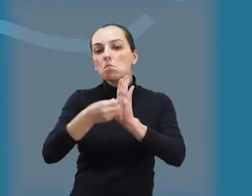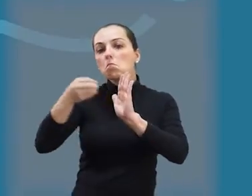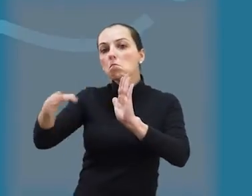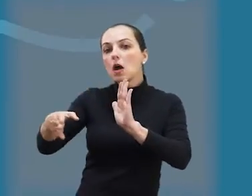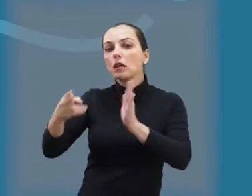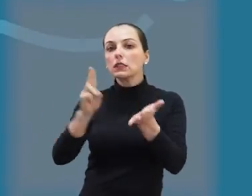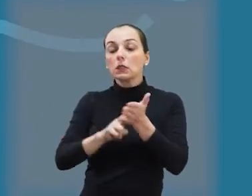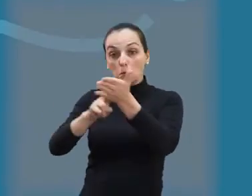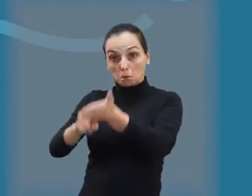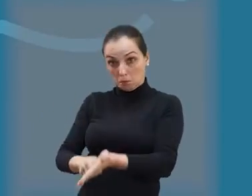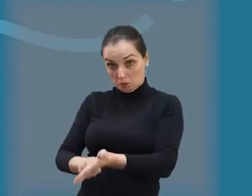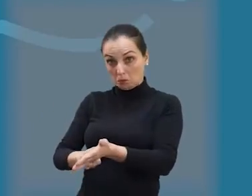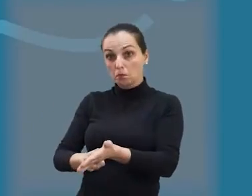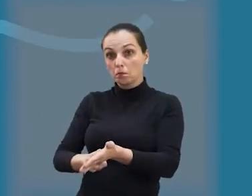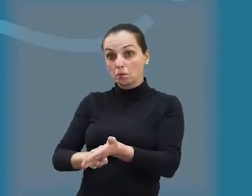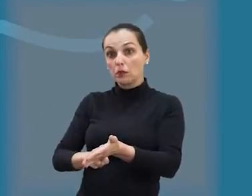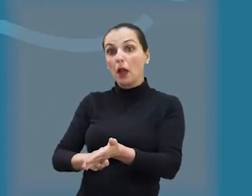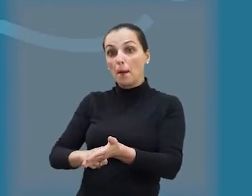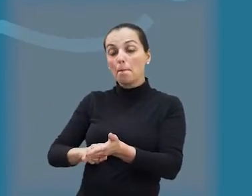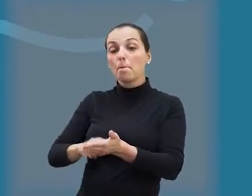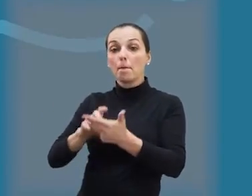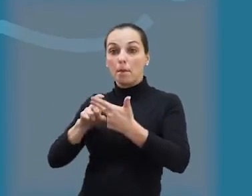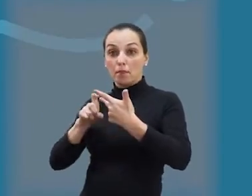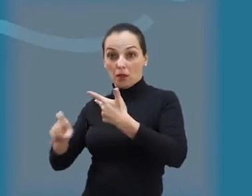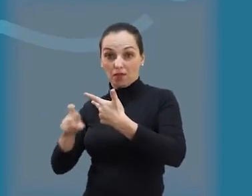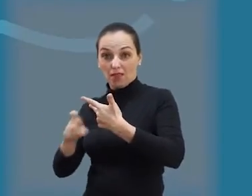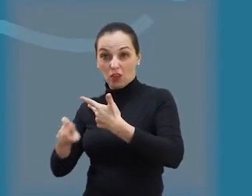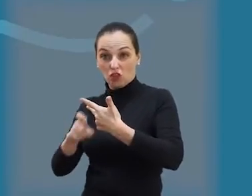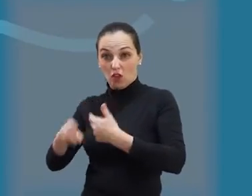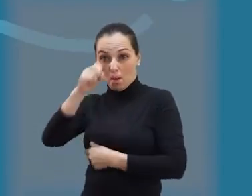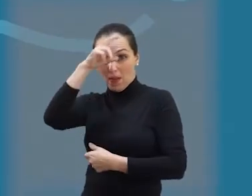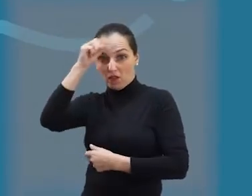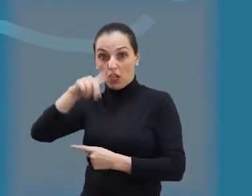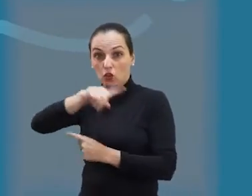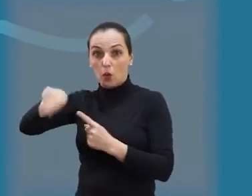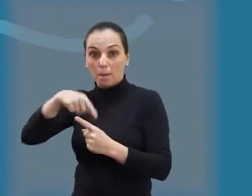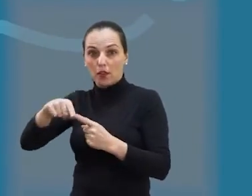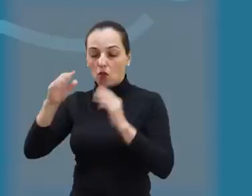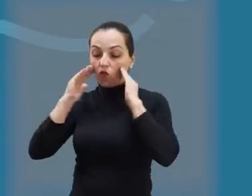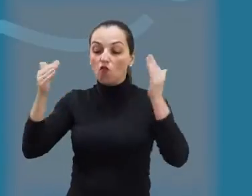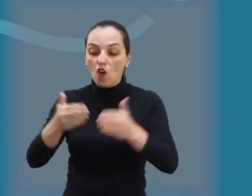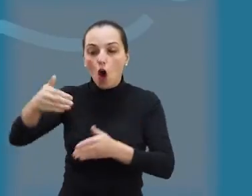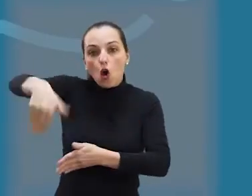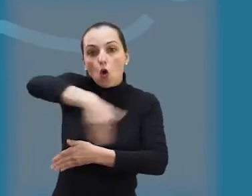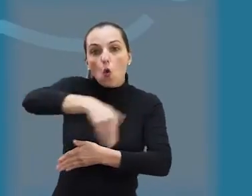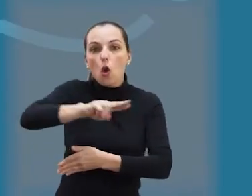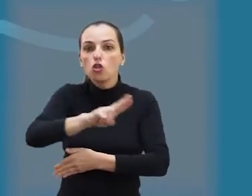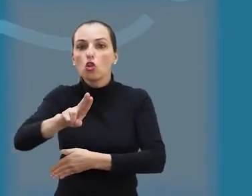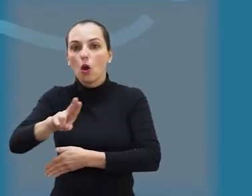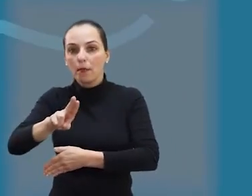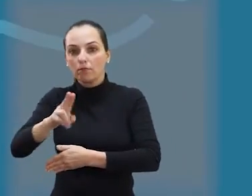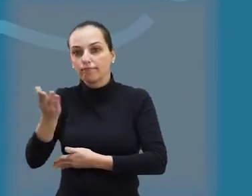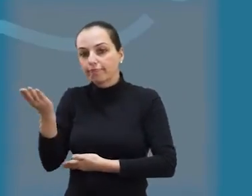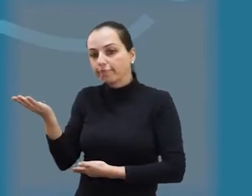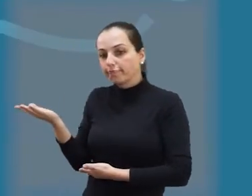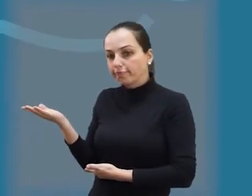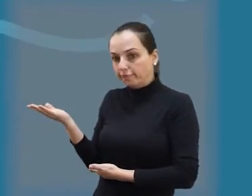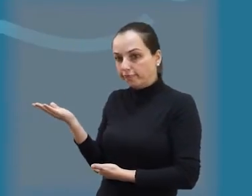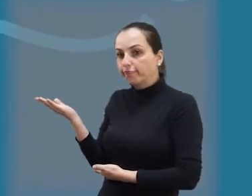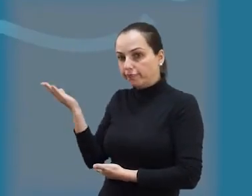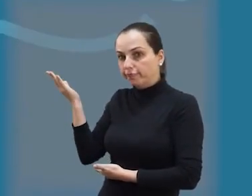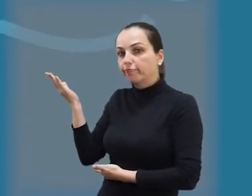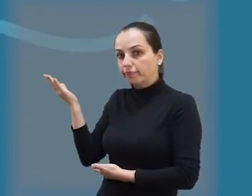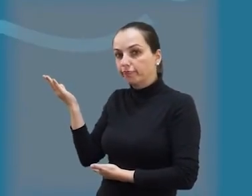um documento para a Prefeitura dar uma olhadinha com mais carinho, dar uma olhadinha com carinho ali naquela rua Franz Arnold.